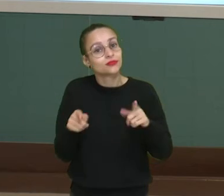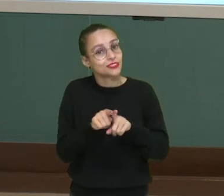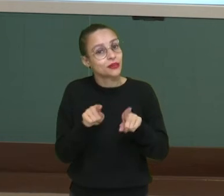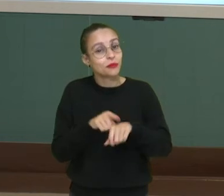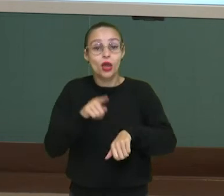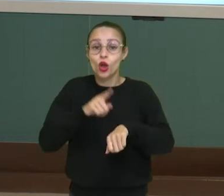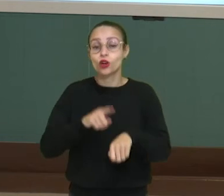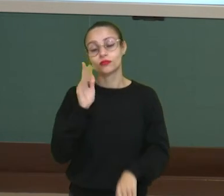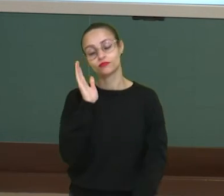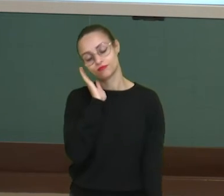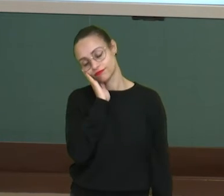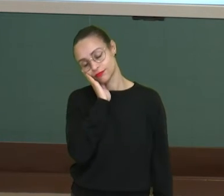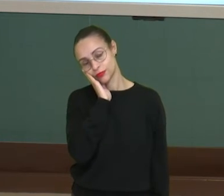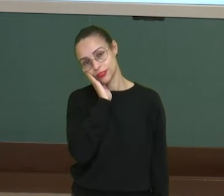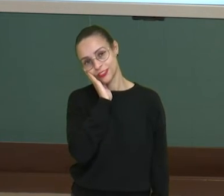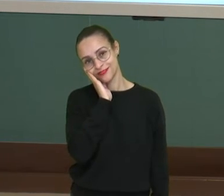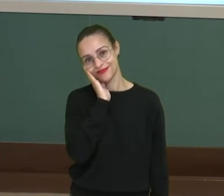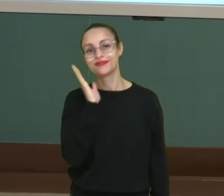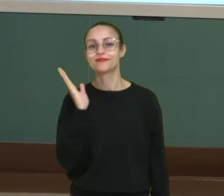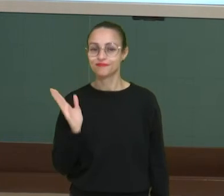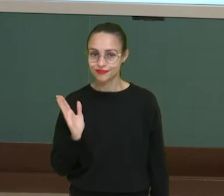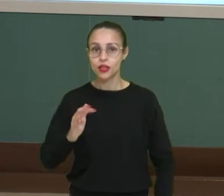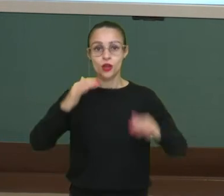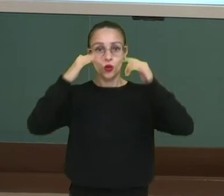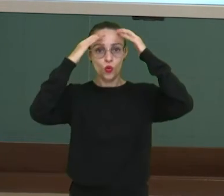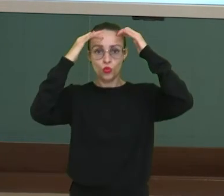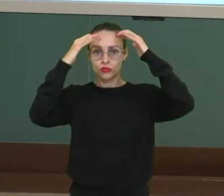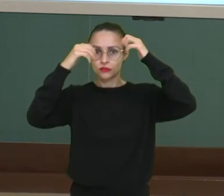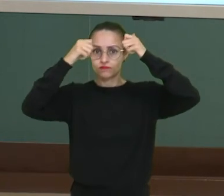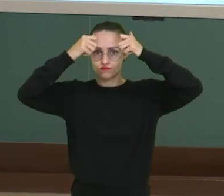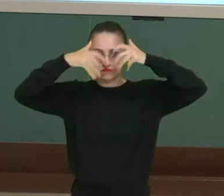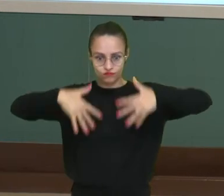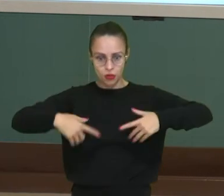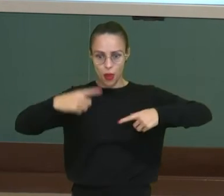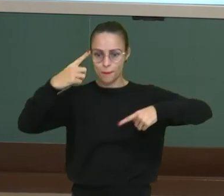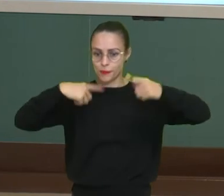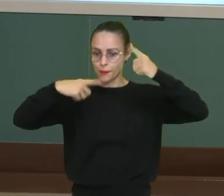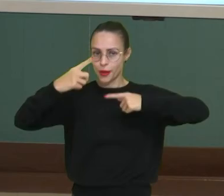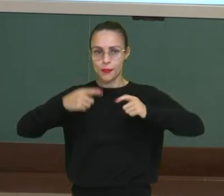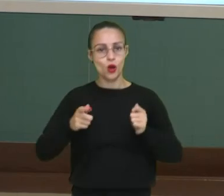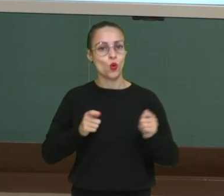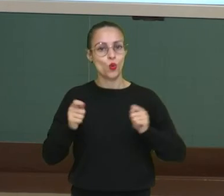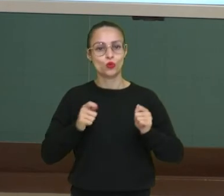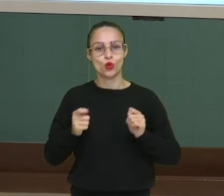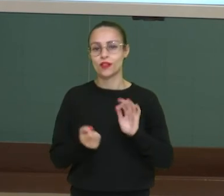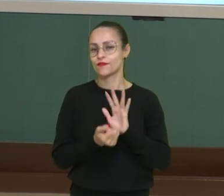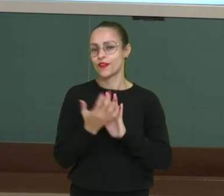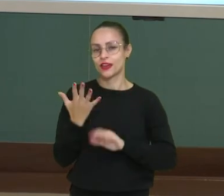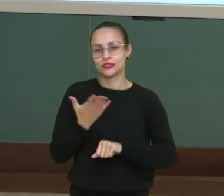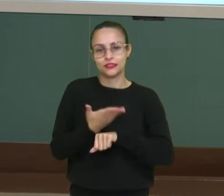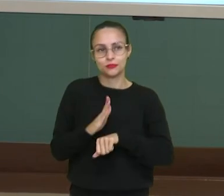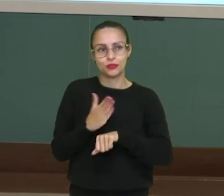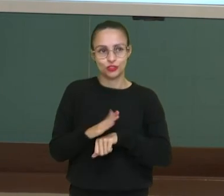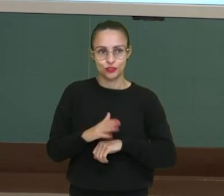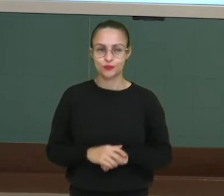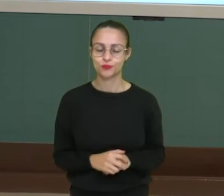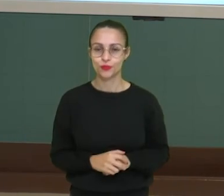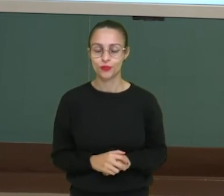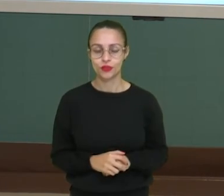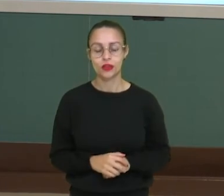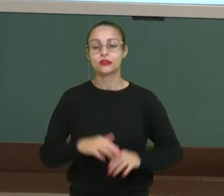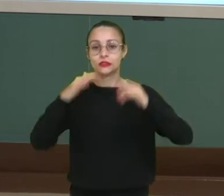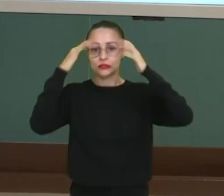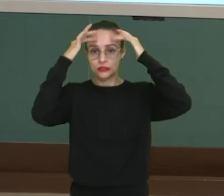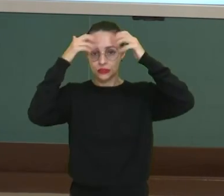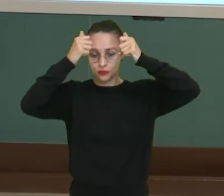de dormir. Como ele coordena e controla várias atividades. Já, o sistema nervoso